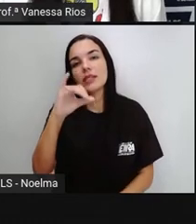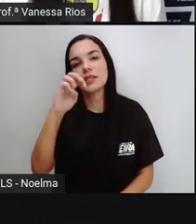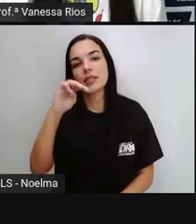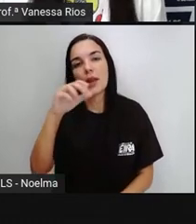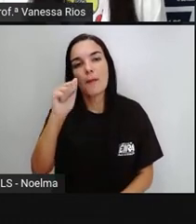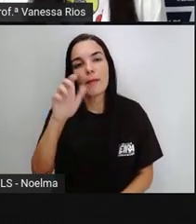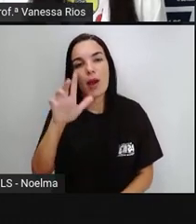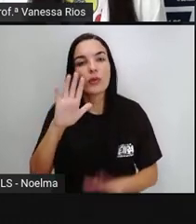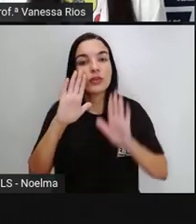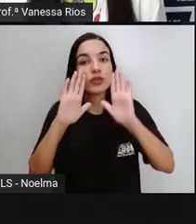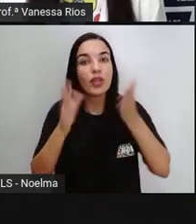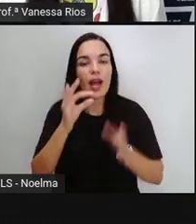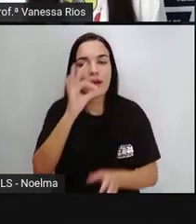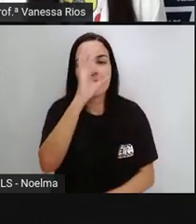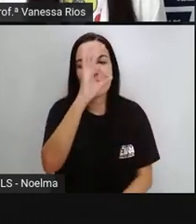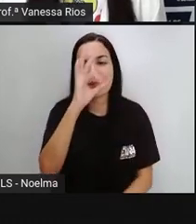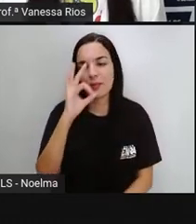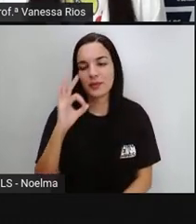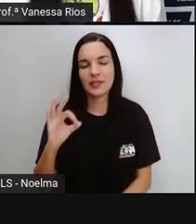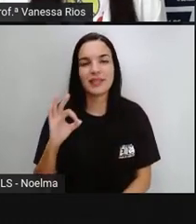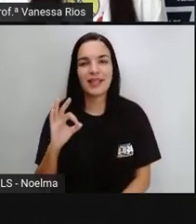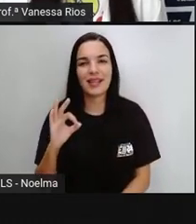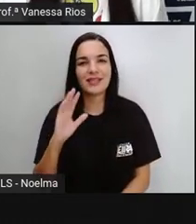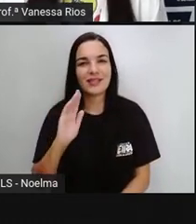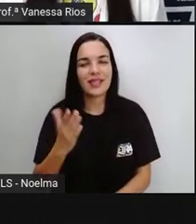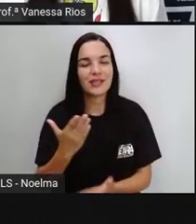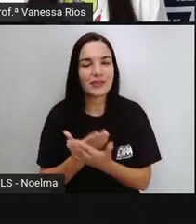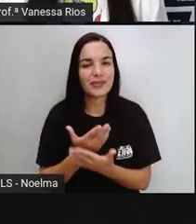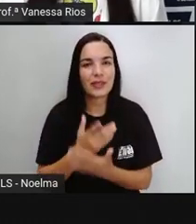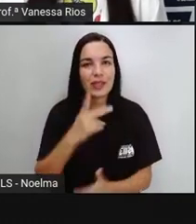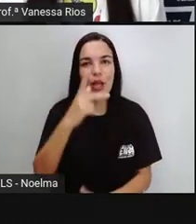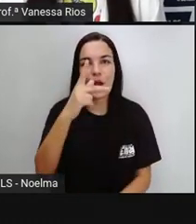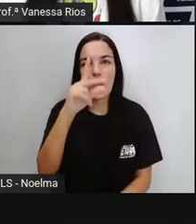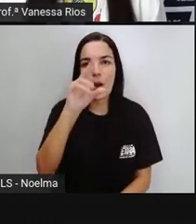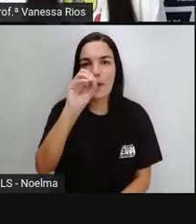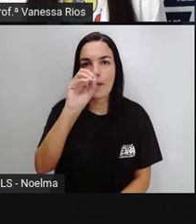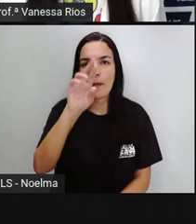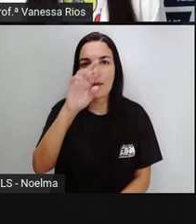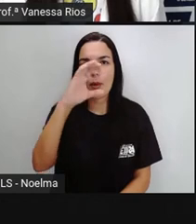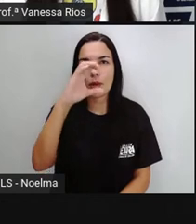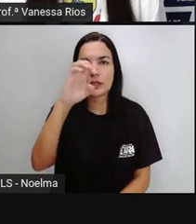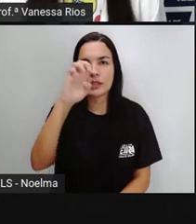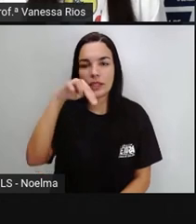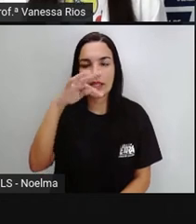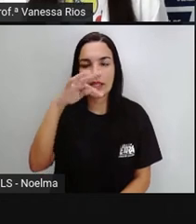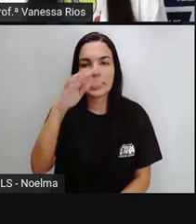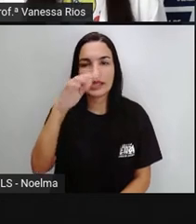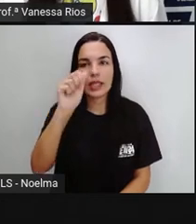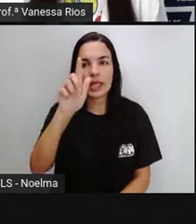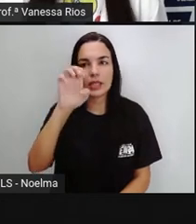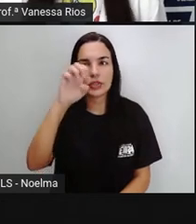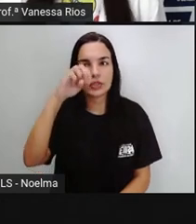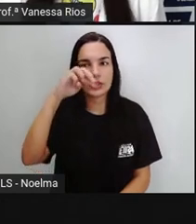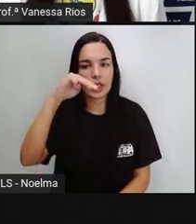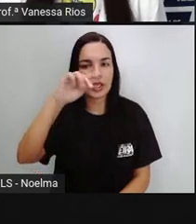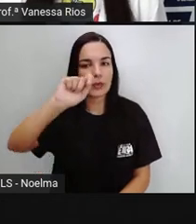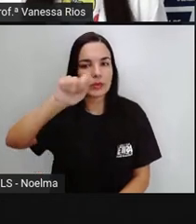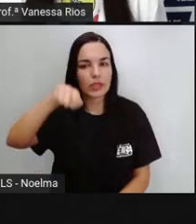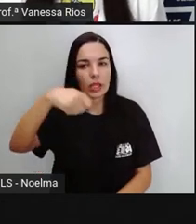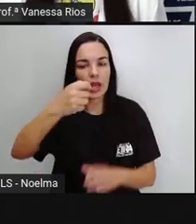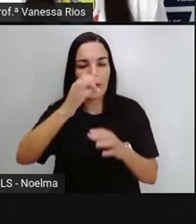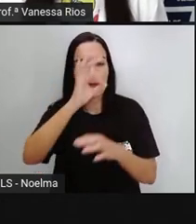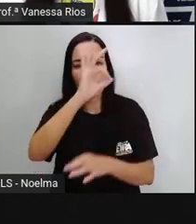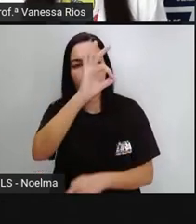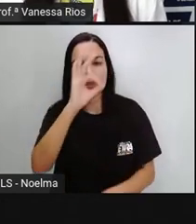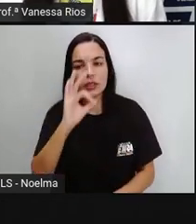estudou, que corresponde à porcentagem. Lembrando aí que quando a gente fala em porcentagem, a gente está falando de um